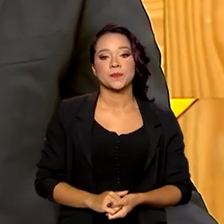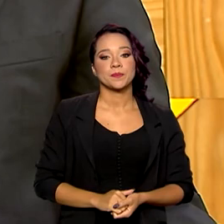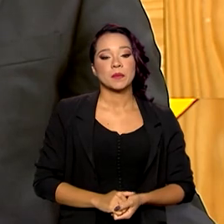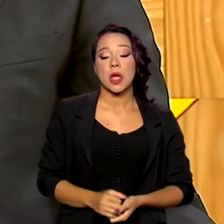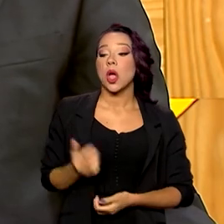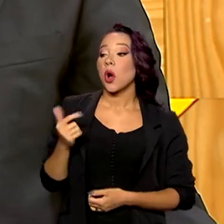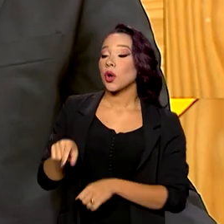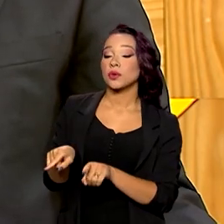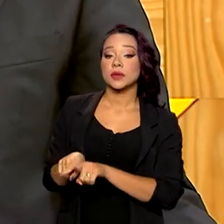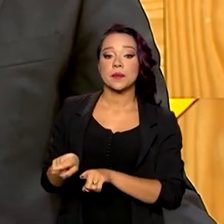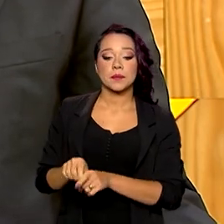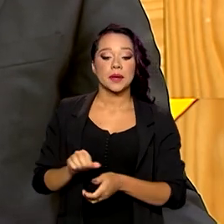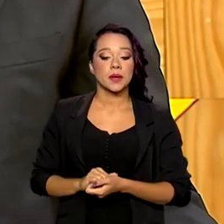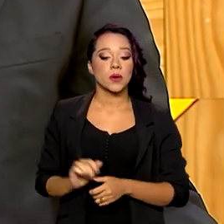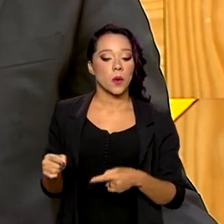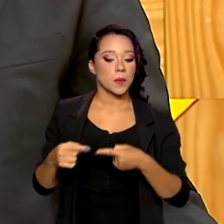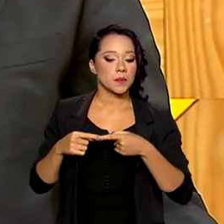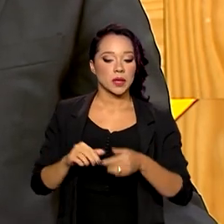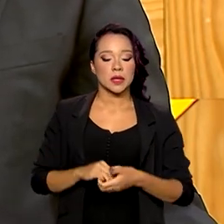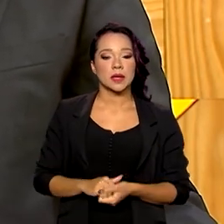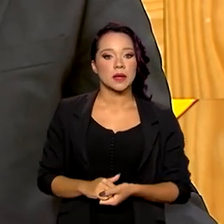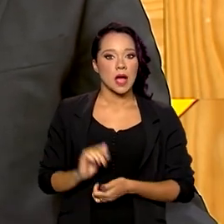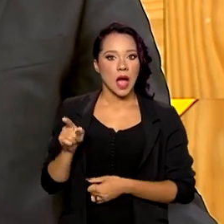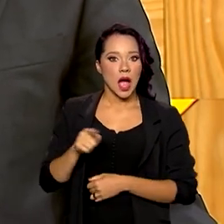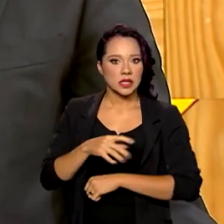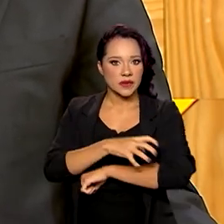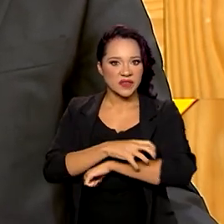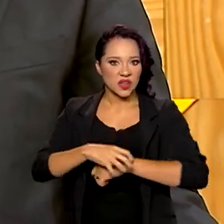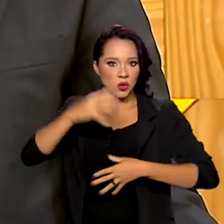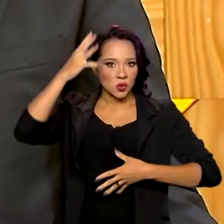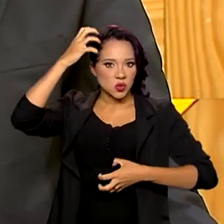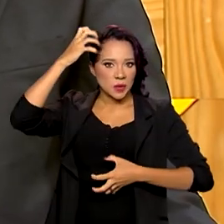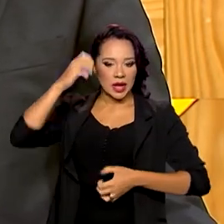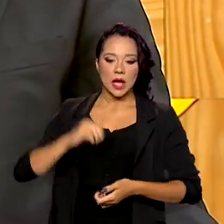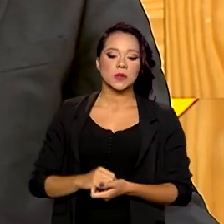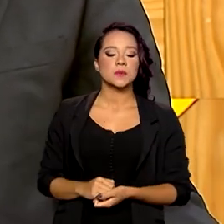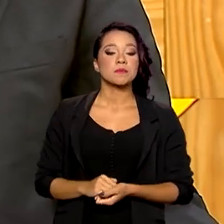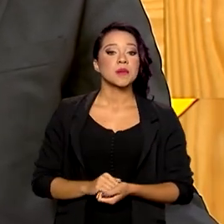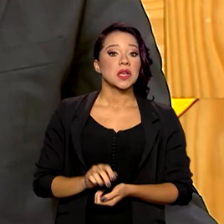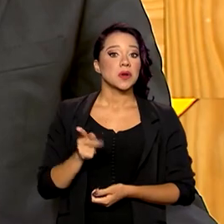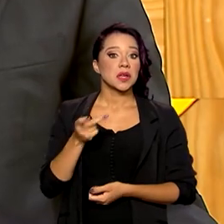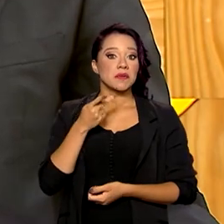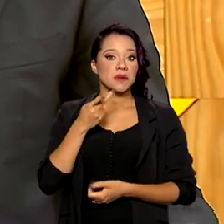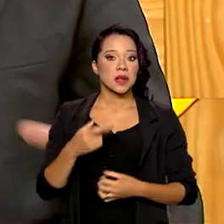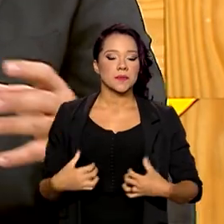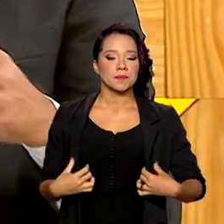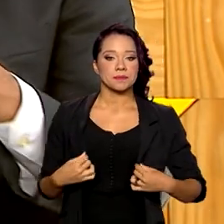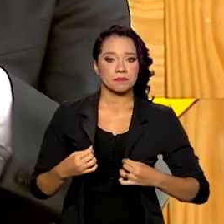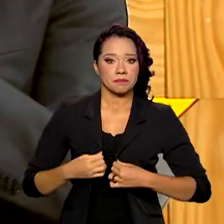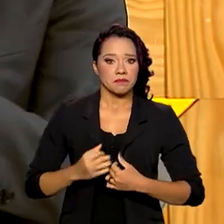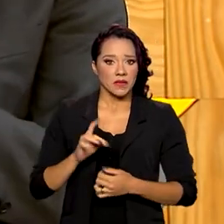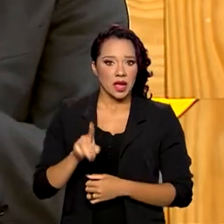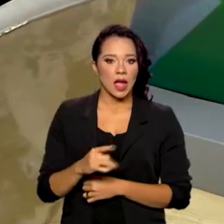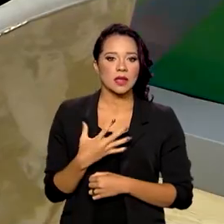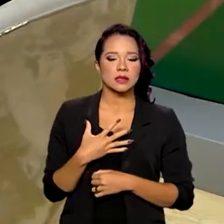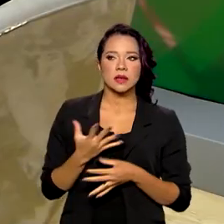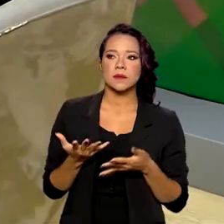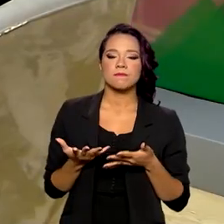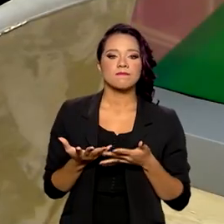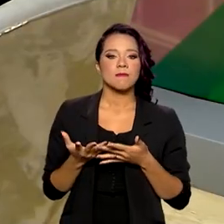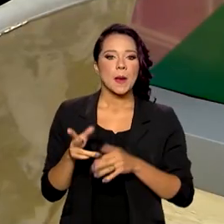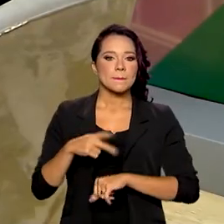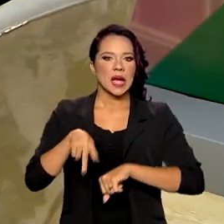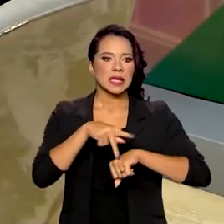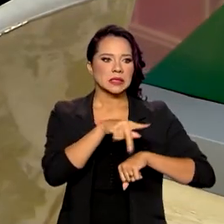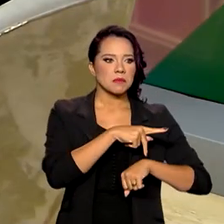Outra questão também ligada a essa varanda dos macacos e essas endemias, se eu querer colocar para o senhor, é essa consertação entre